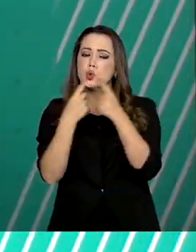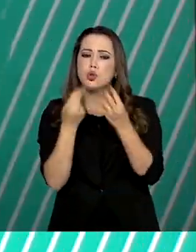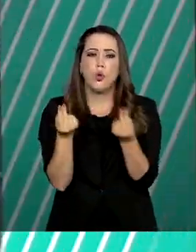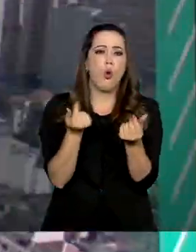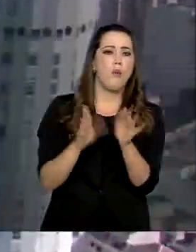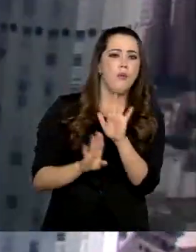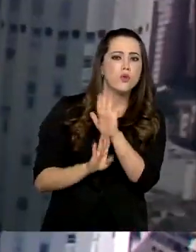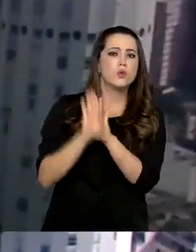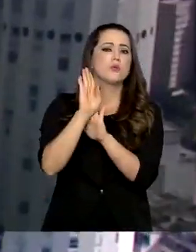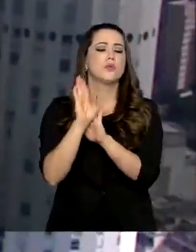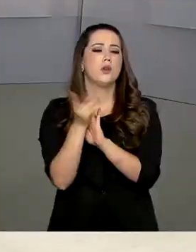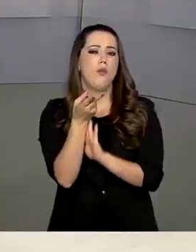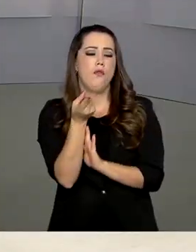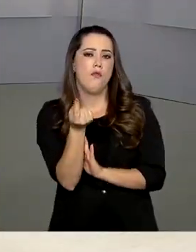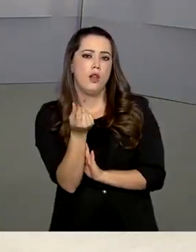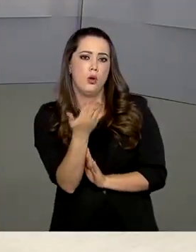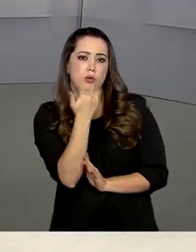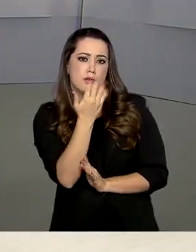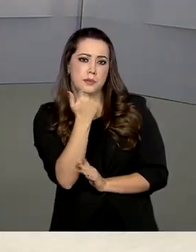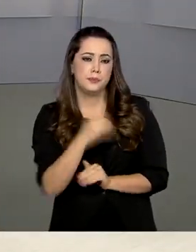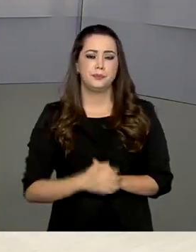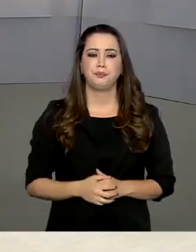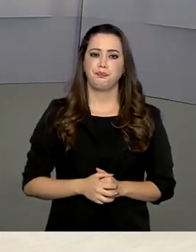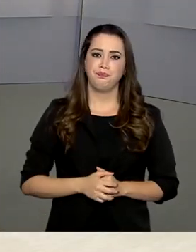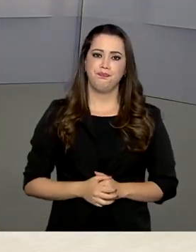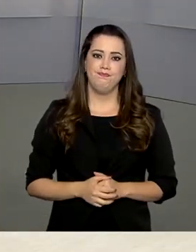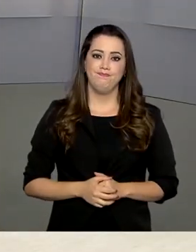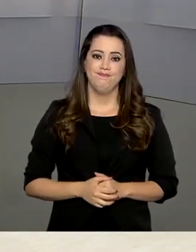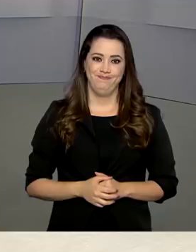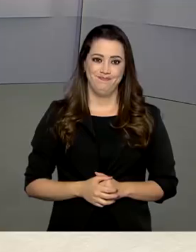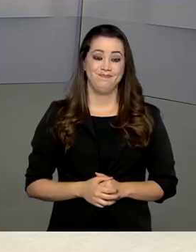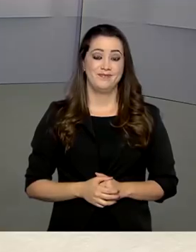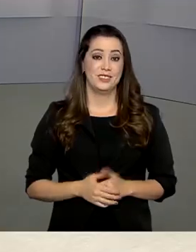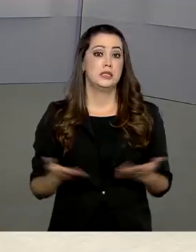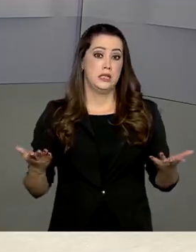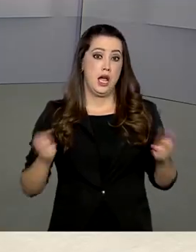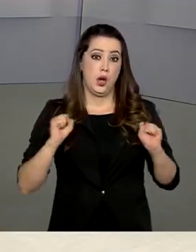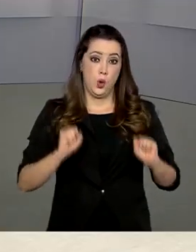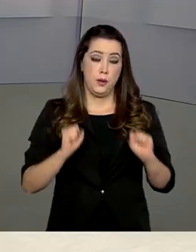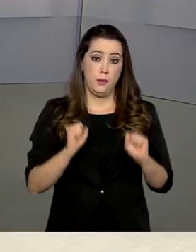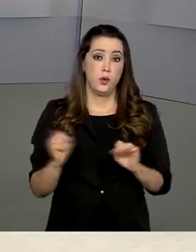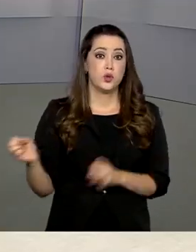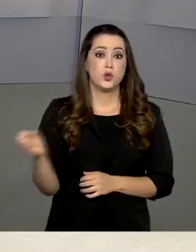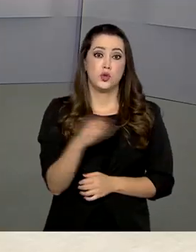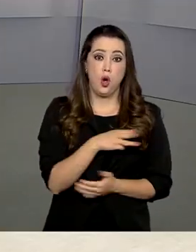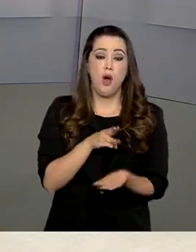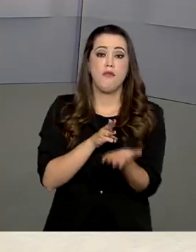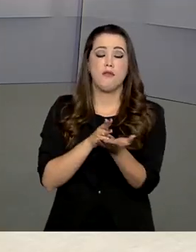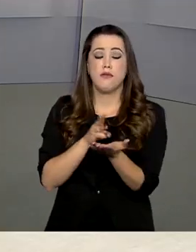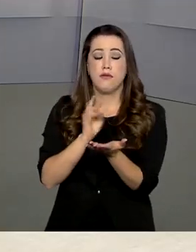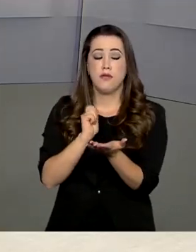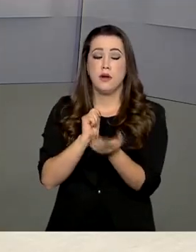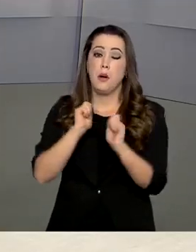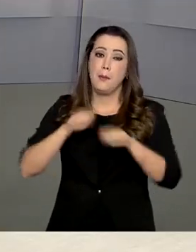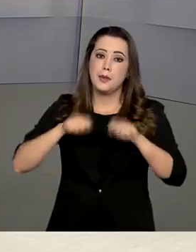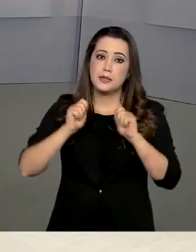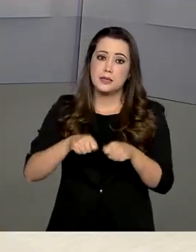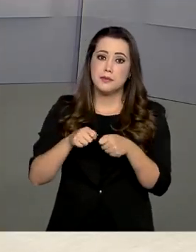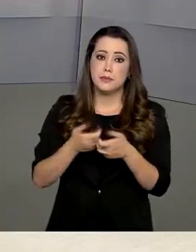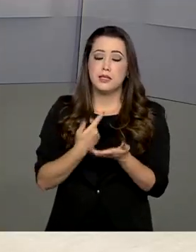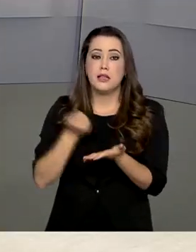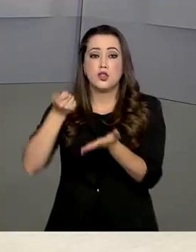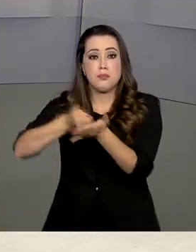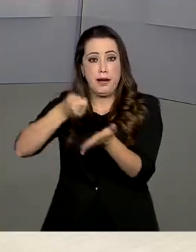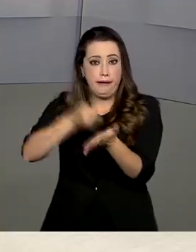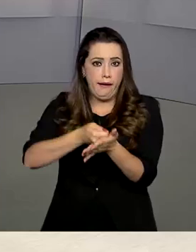os preços dos alimentos. E vem aí um novo jeito de mandar, de receber e realizar pagamentos. Eu estou falando